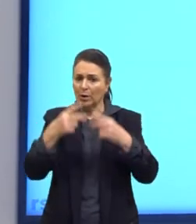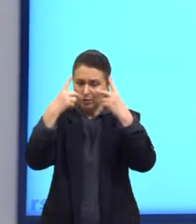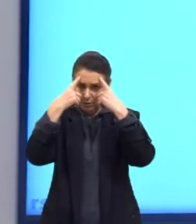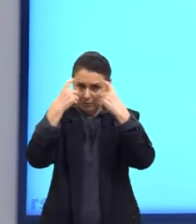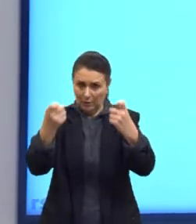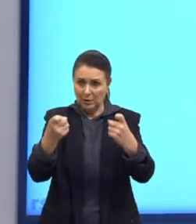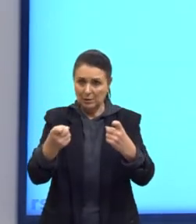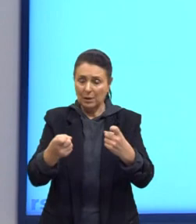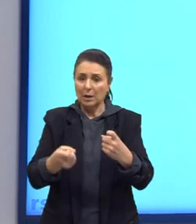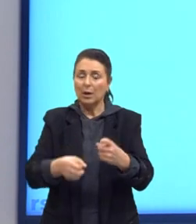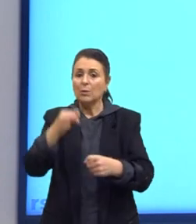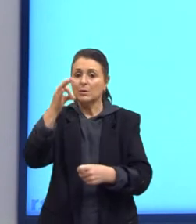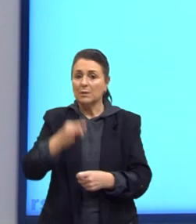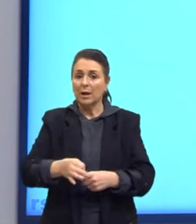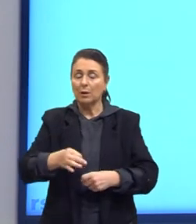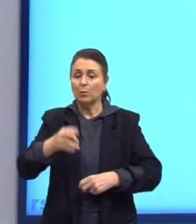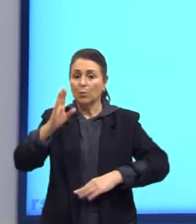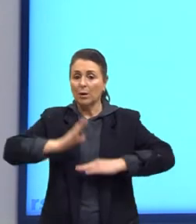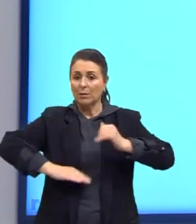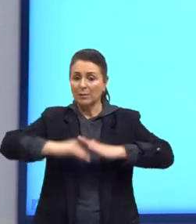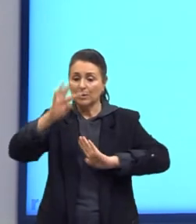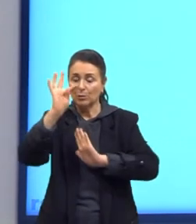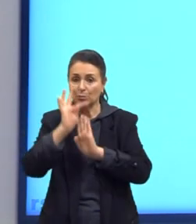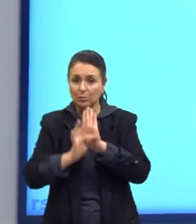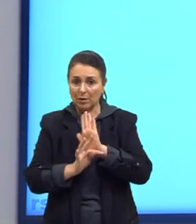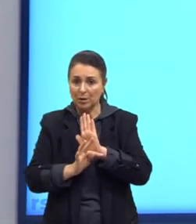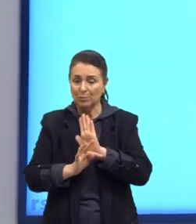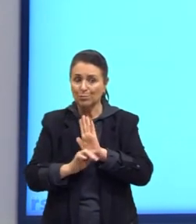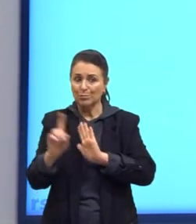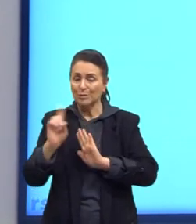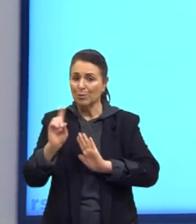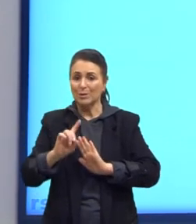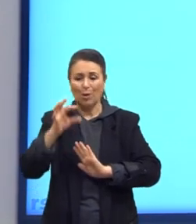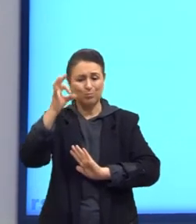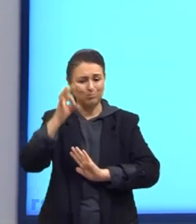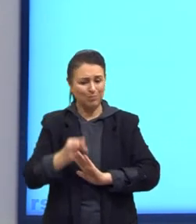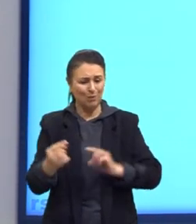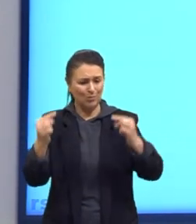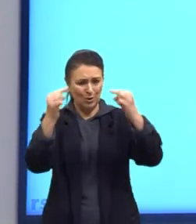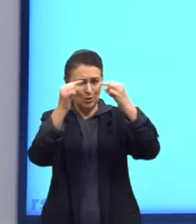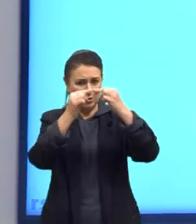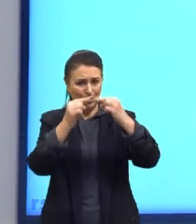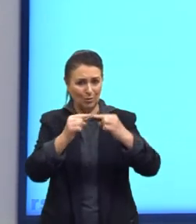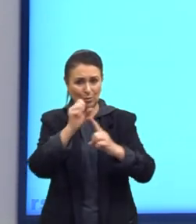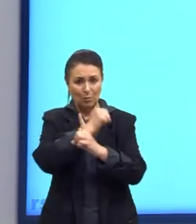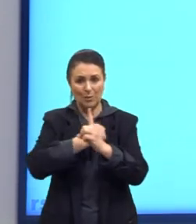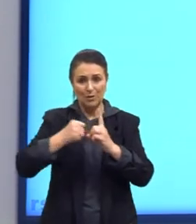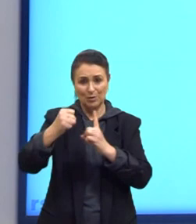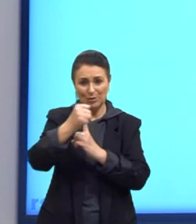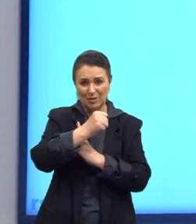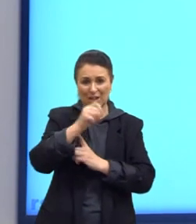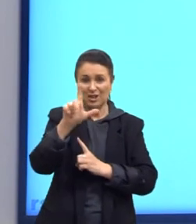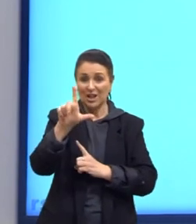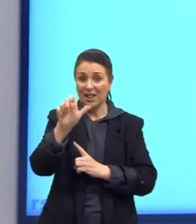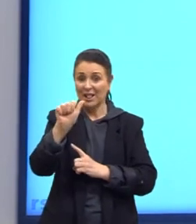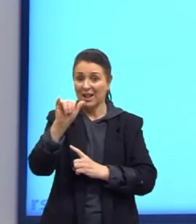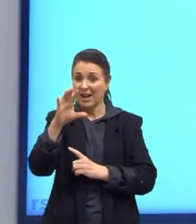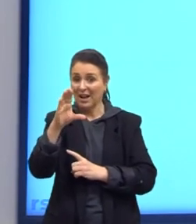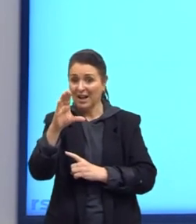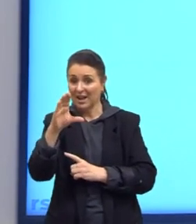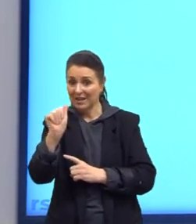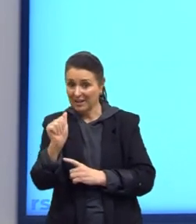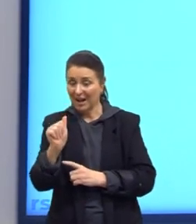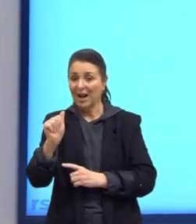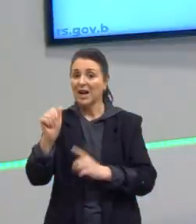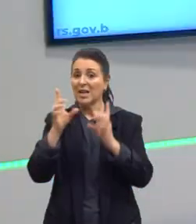alternativa, as práticas descritas no texto são incompatíveis com uma sociedade laica e democrática, porque nós já vimos,